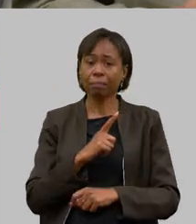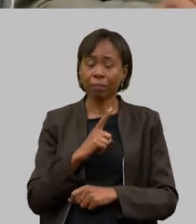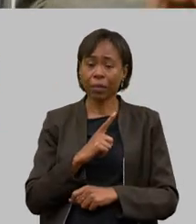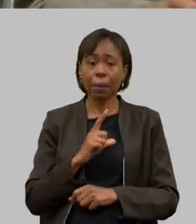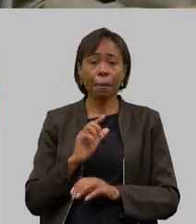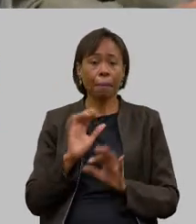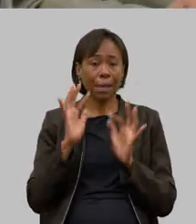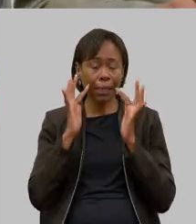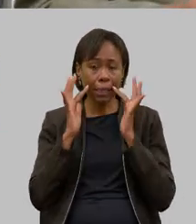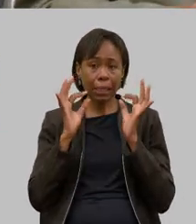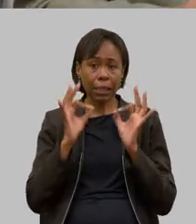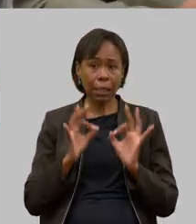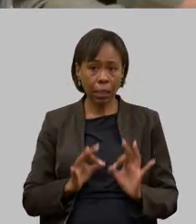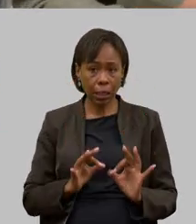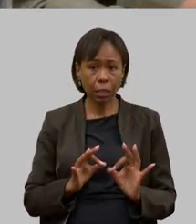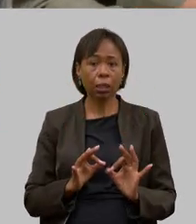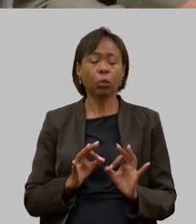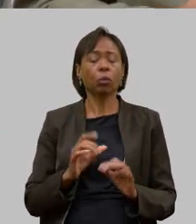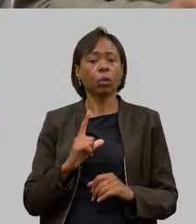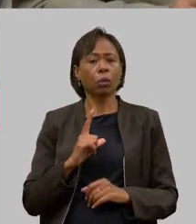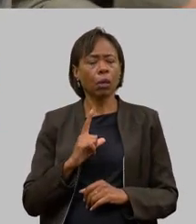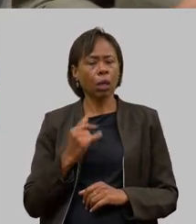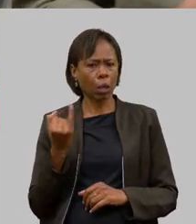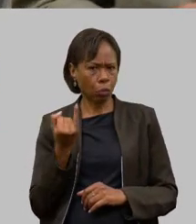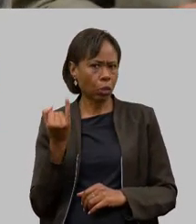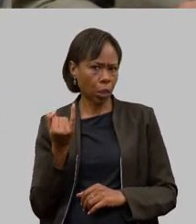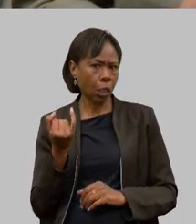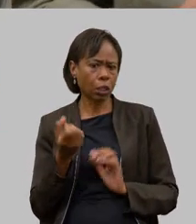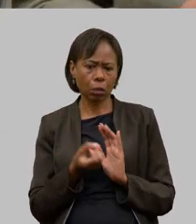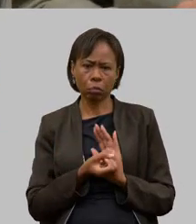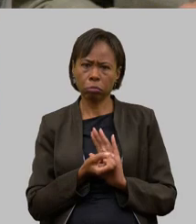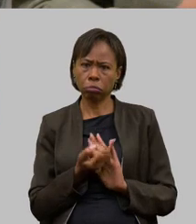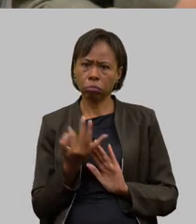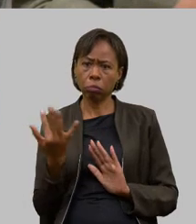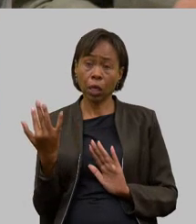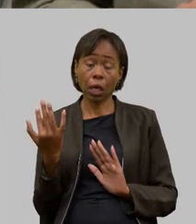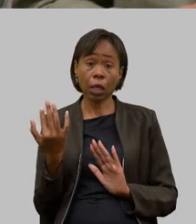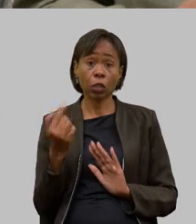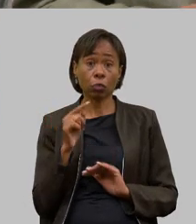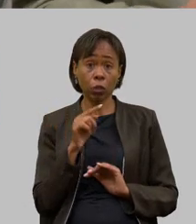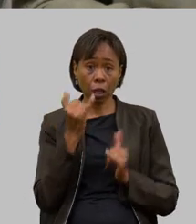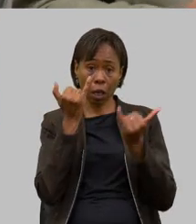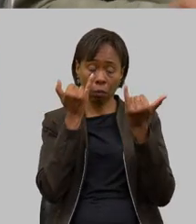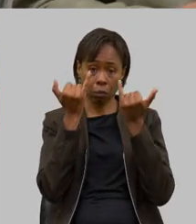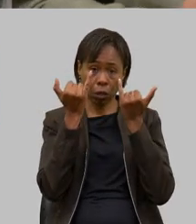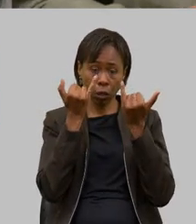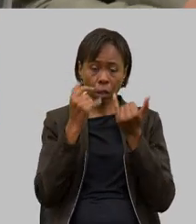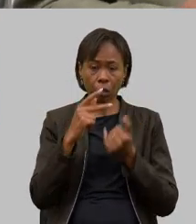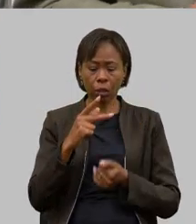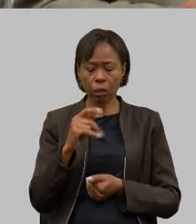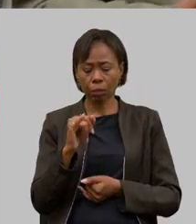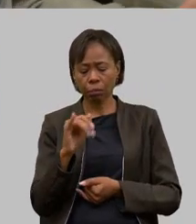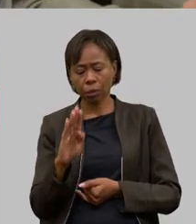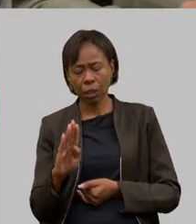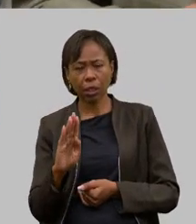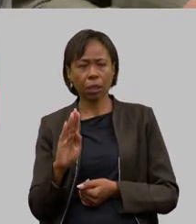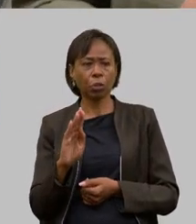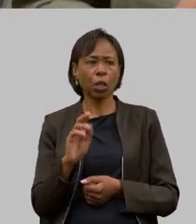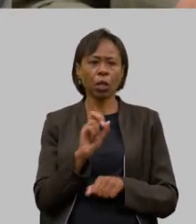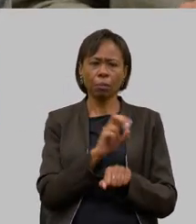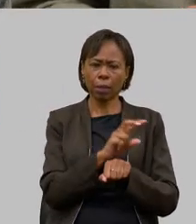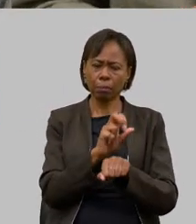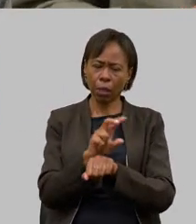sabendo da importância desses números que foram apresentados aqui hoje de PIB de geração de emprego e